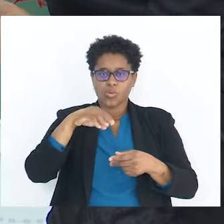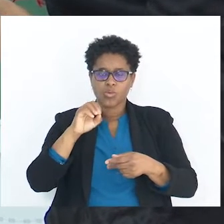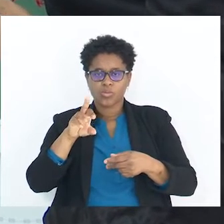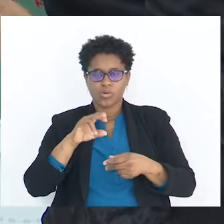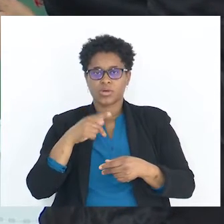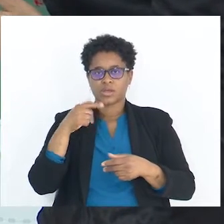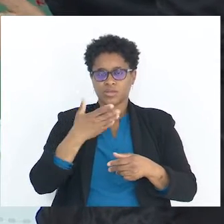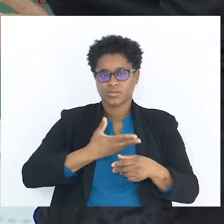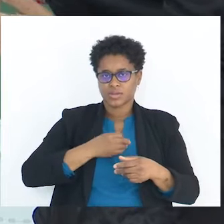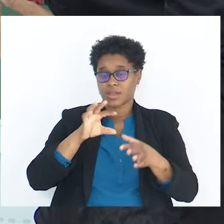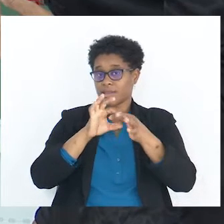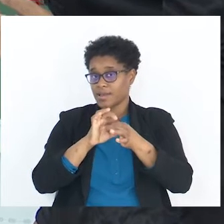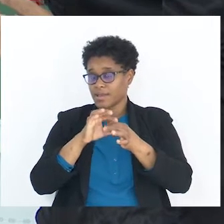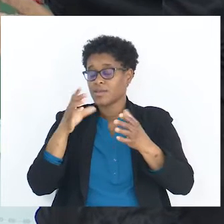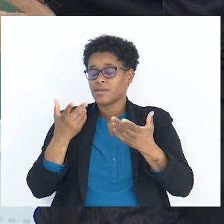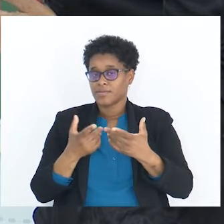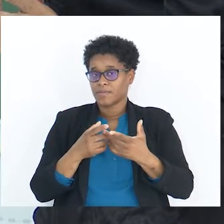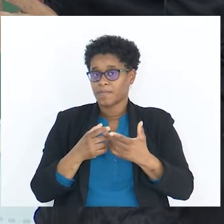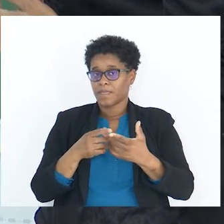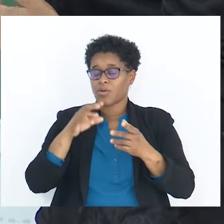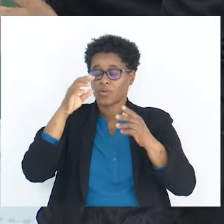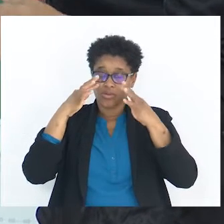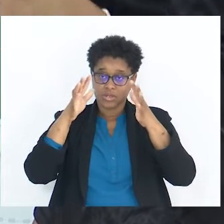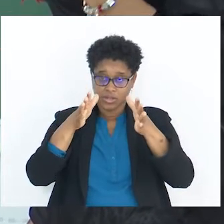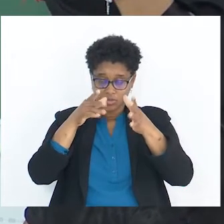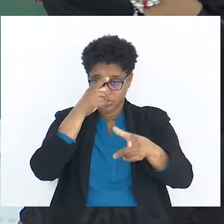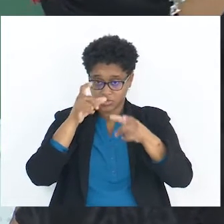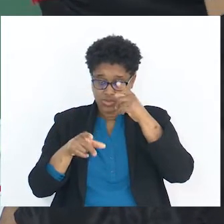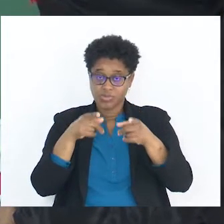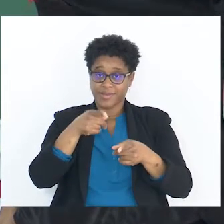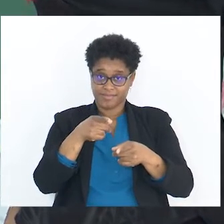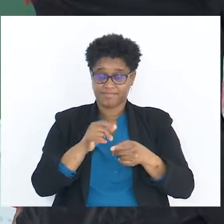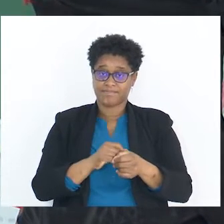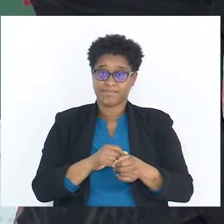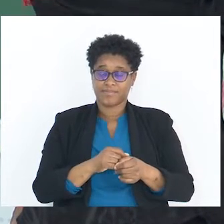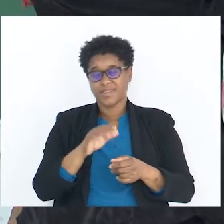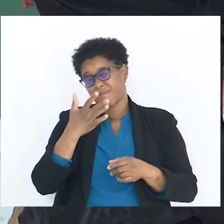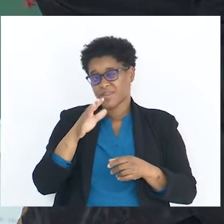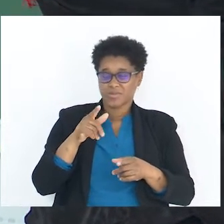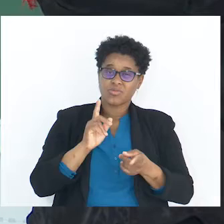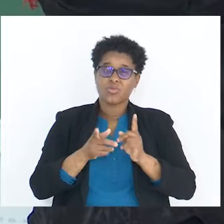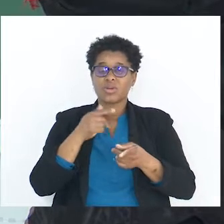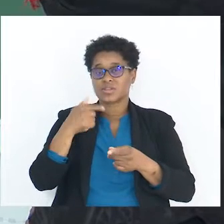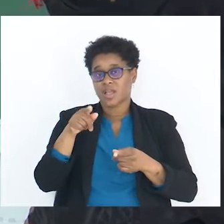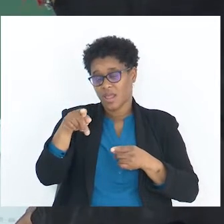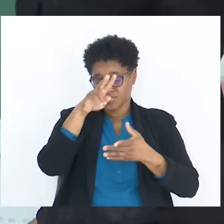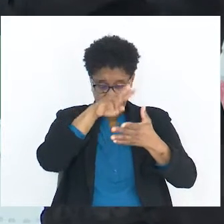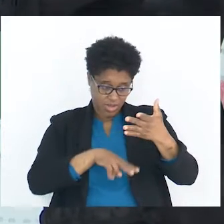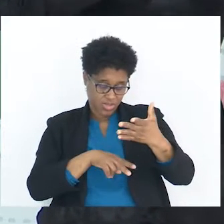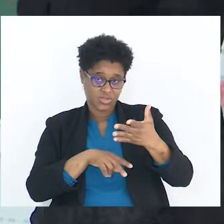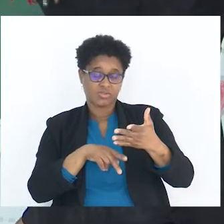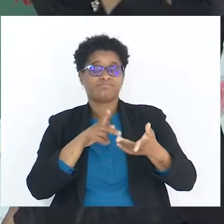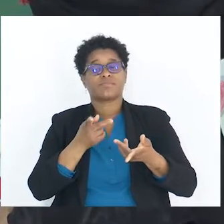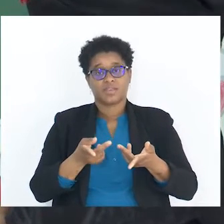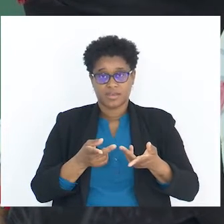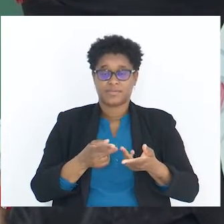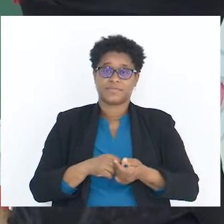A dopamina ligada à concentração e à ação do indivíduo. Aqui é mais ou menos aquilo que está lá no texto,